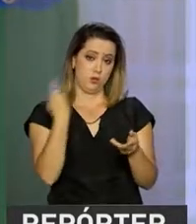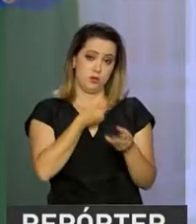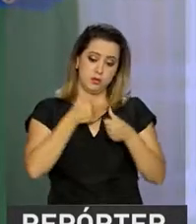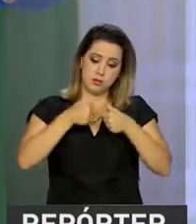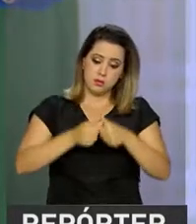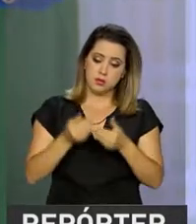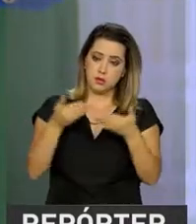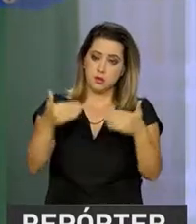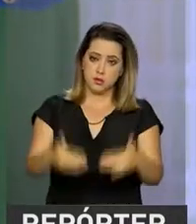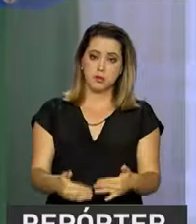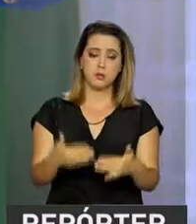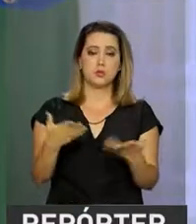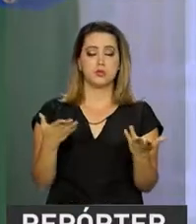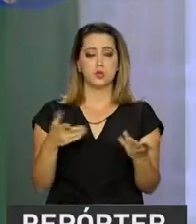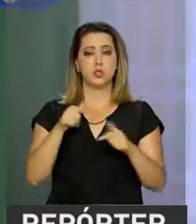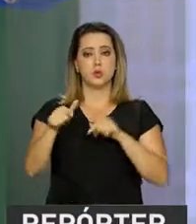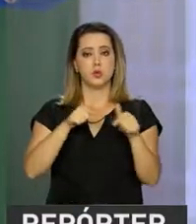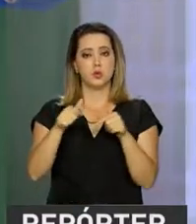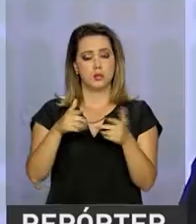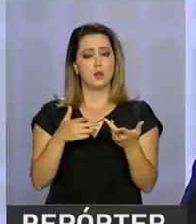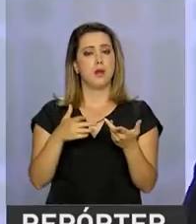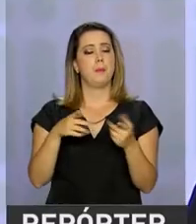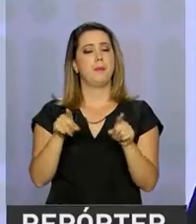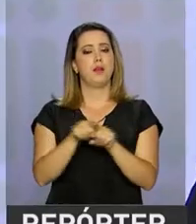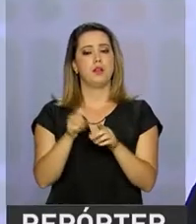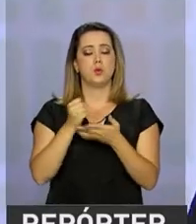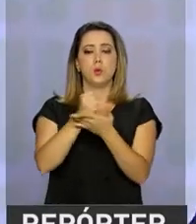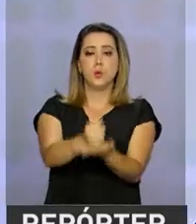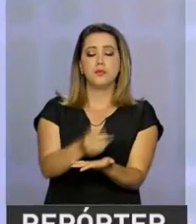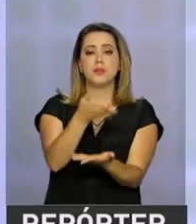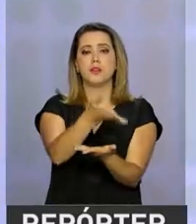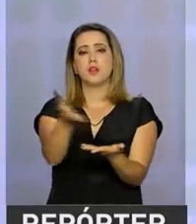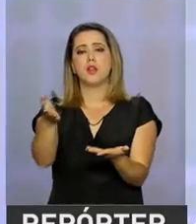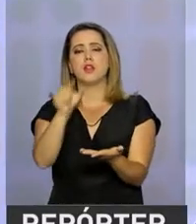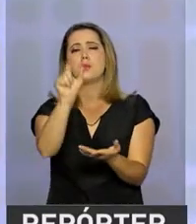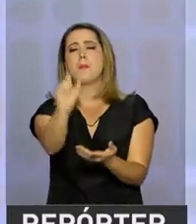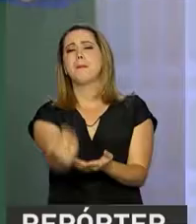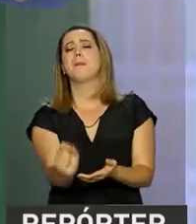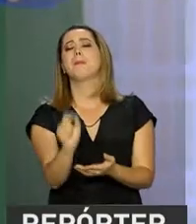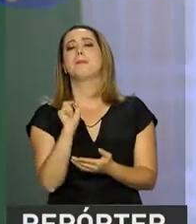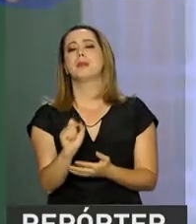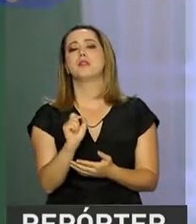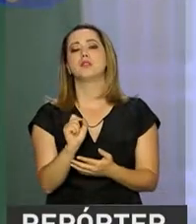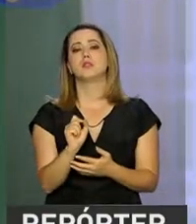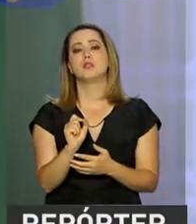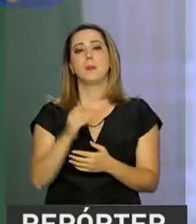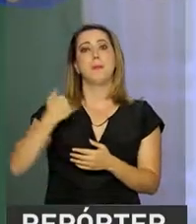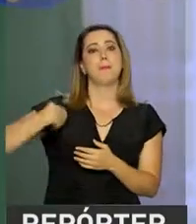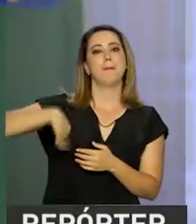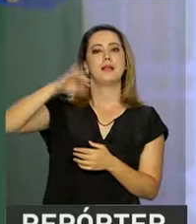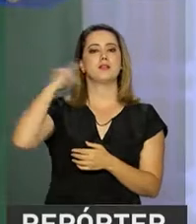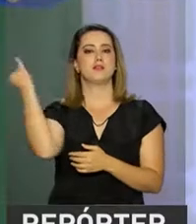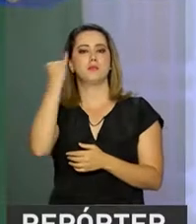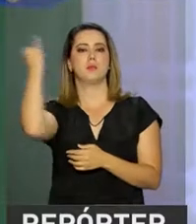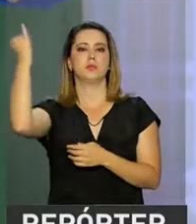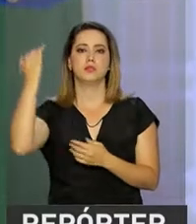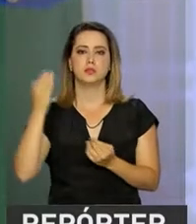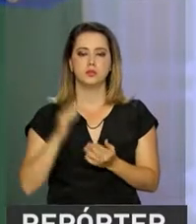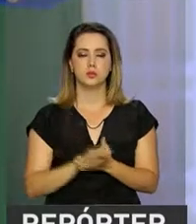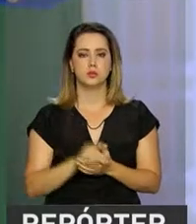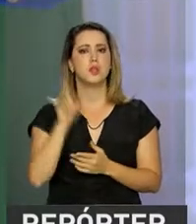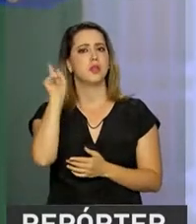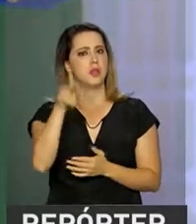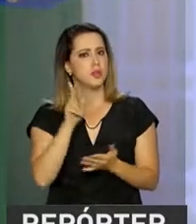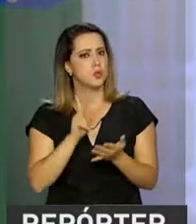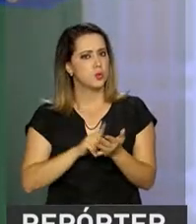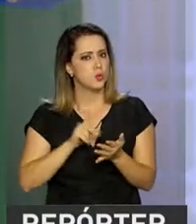força do trabalho voluntário a serviço de uma causa das mais meritórias. Na